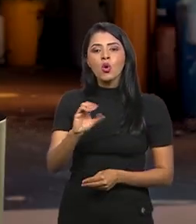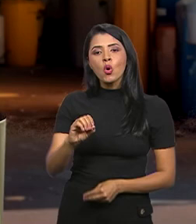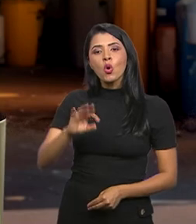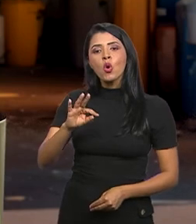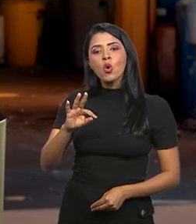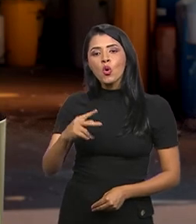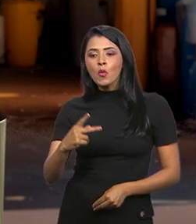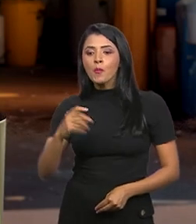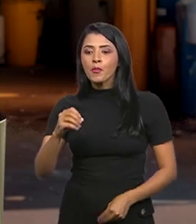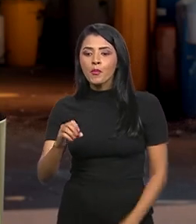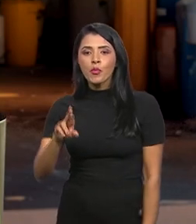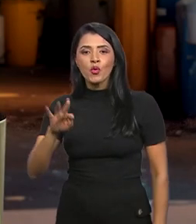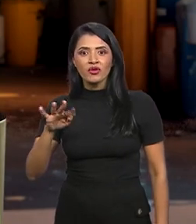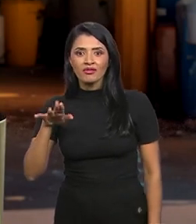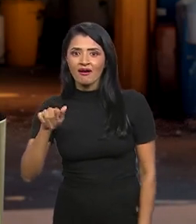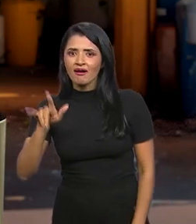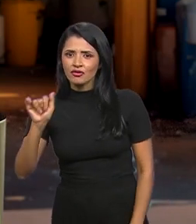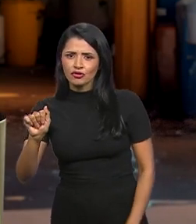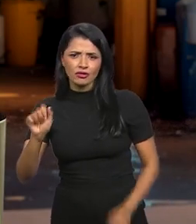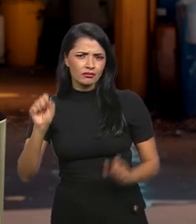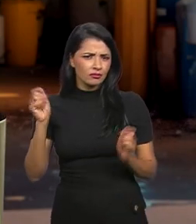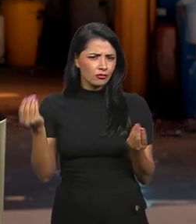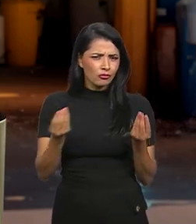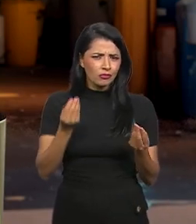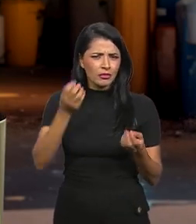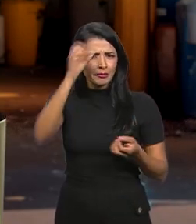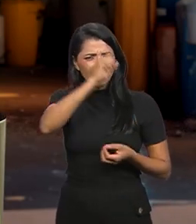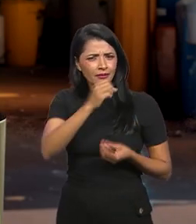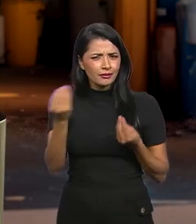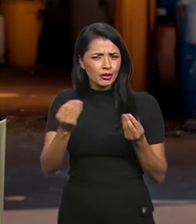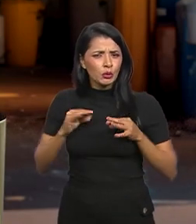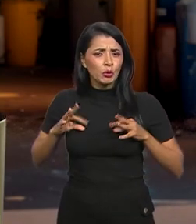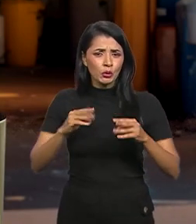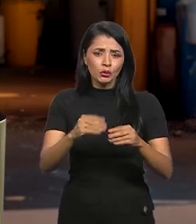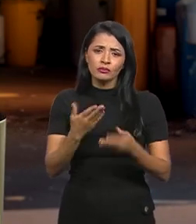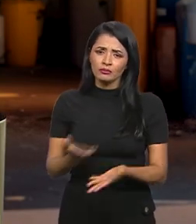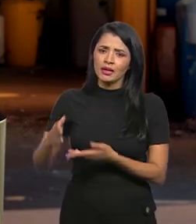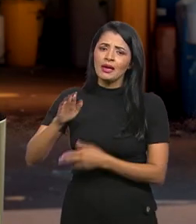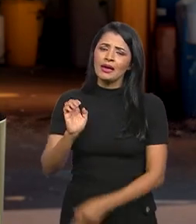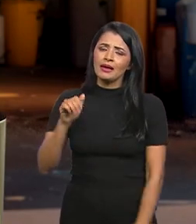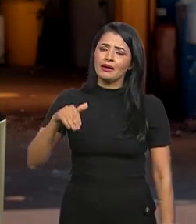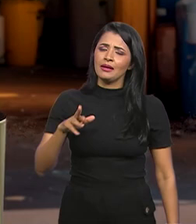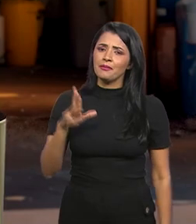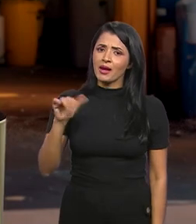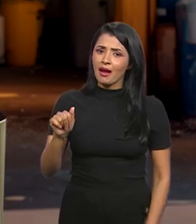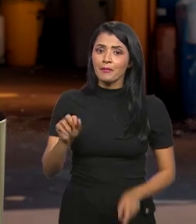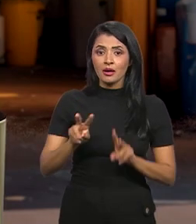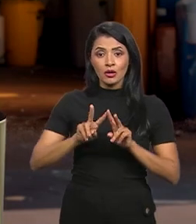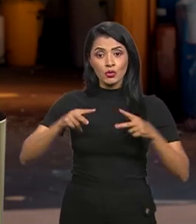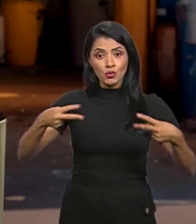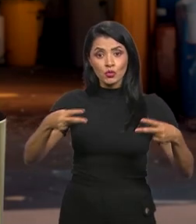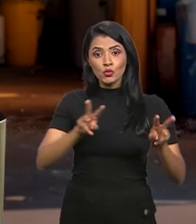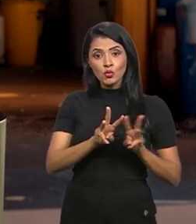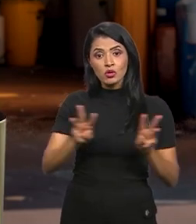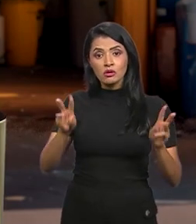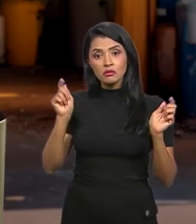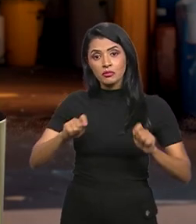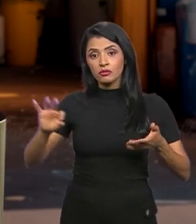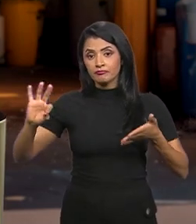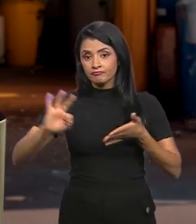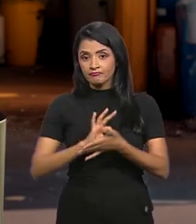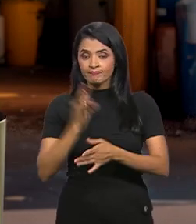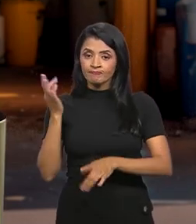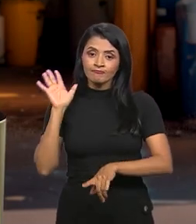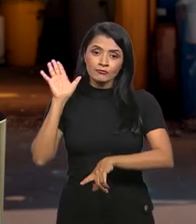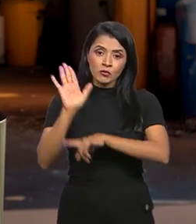E sabe quem pode te ensinar todas as técnicas sobre o assunto? A Embrapa! Nesse link aqui, você poderá se inscrever e